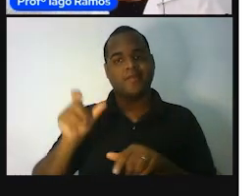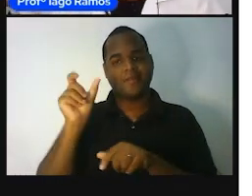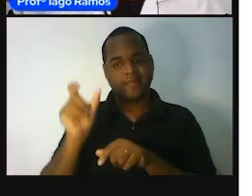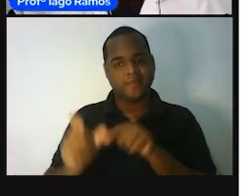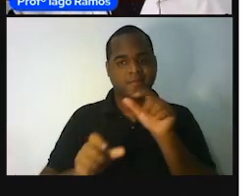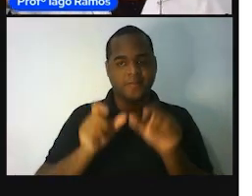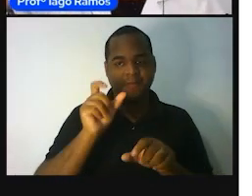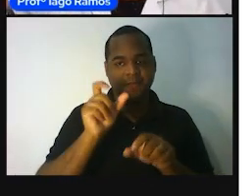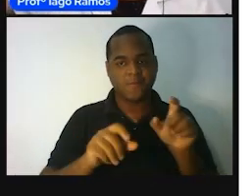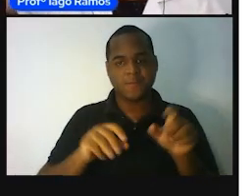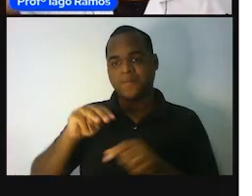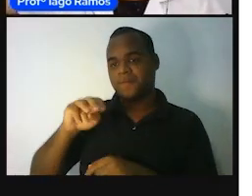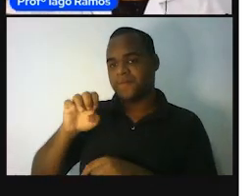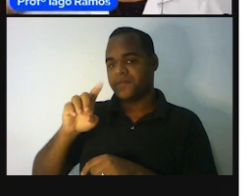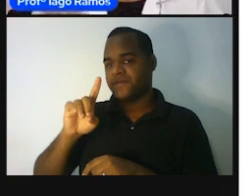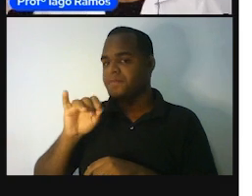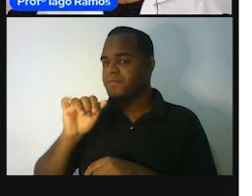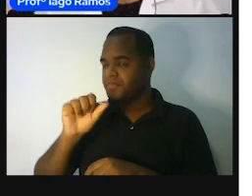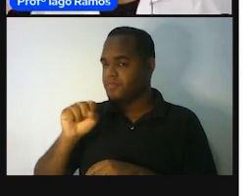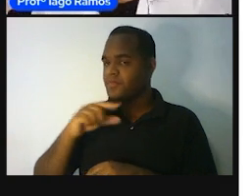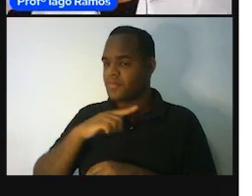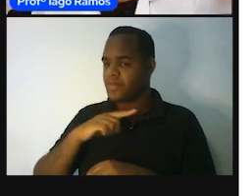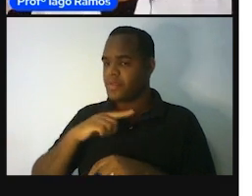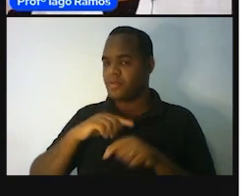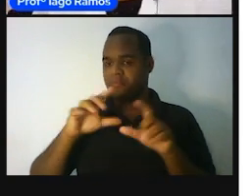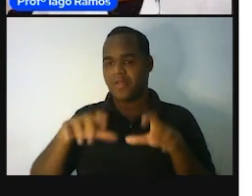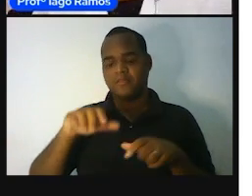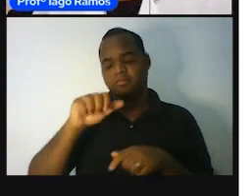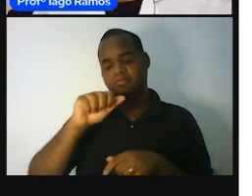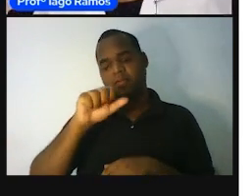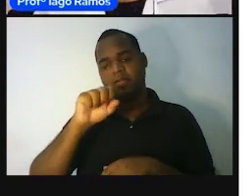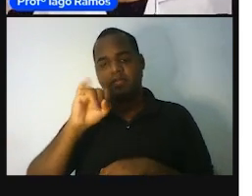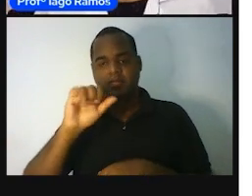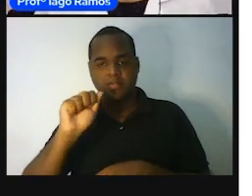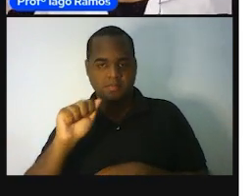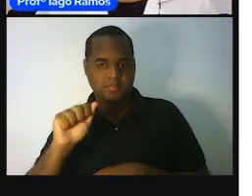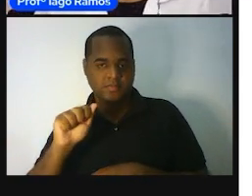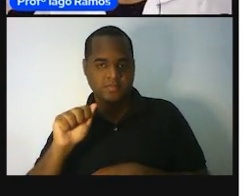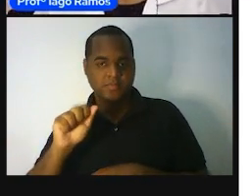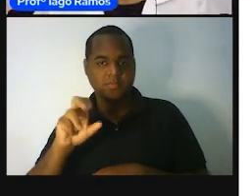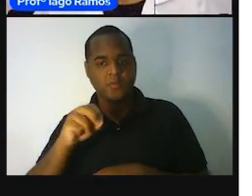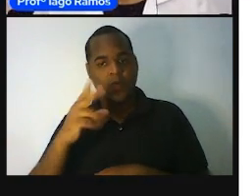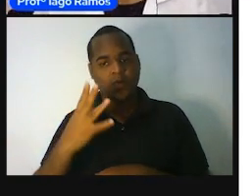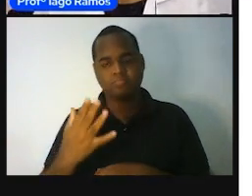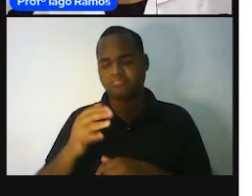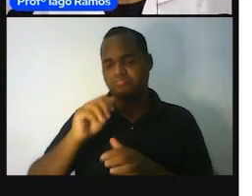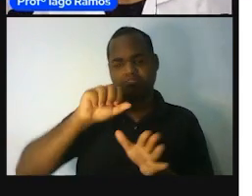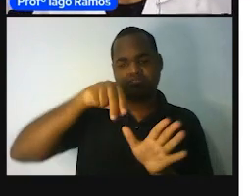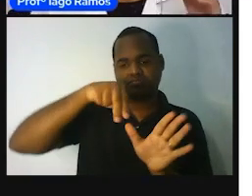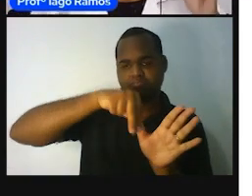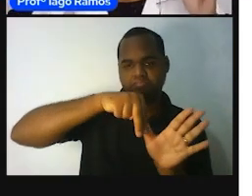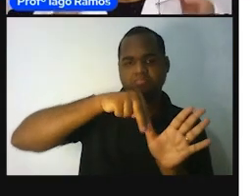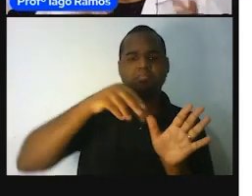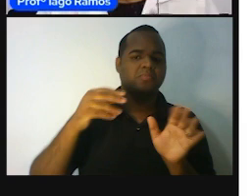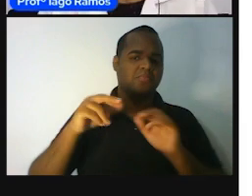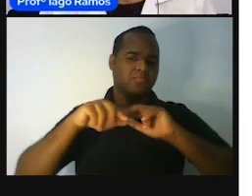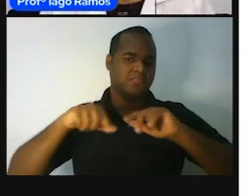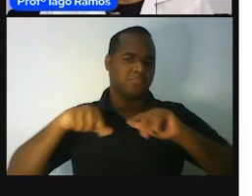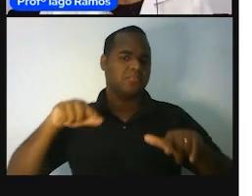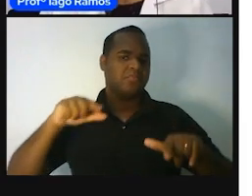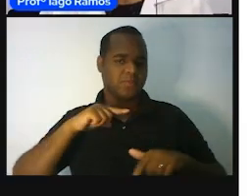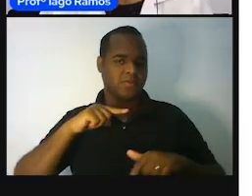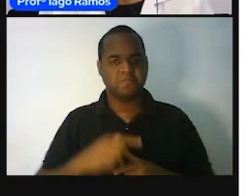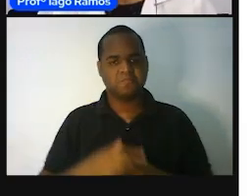lá no continente asiático, no continente sul, americano, enfim. Né? Então,